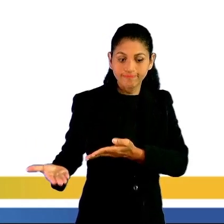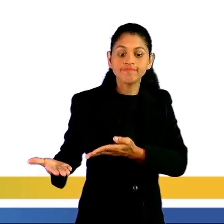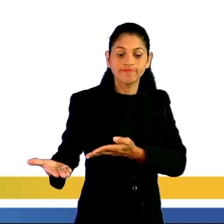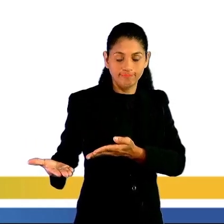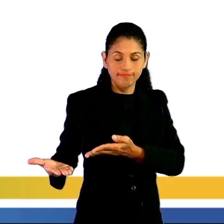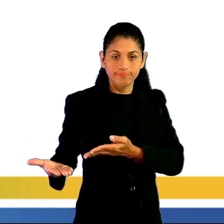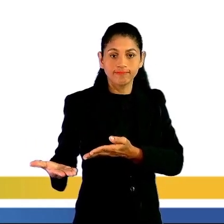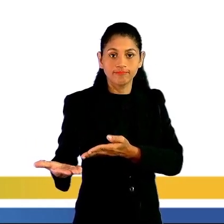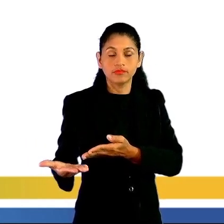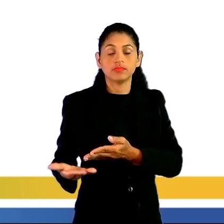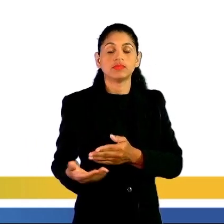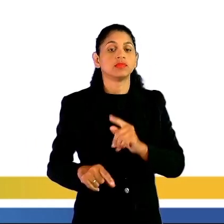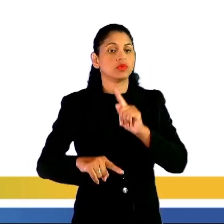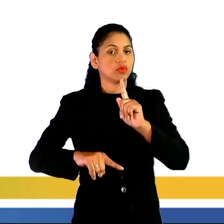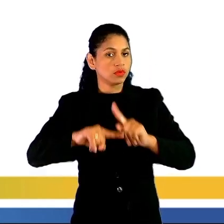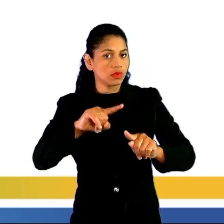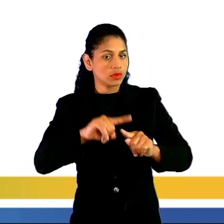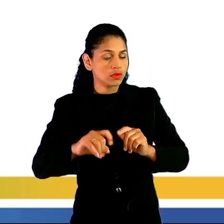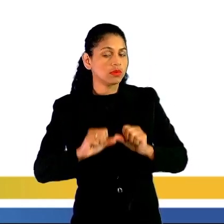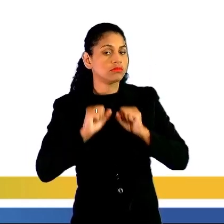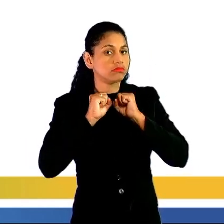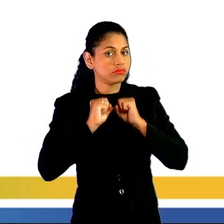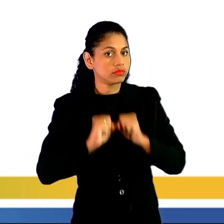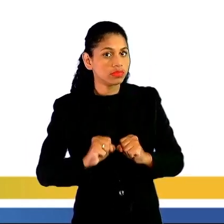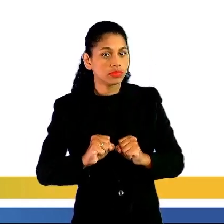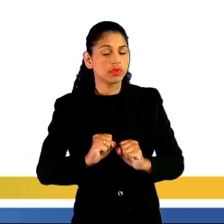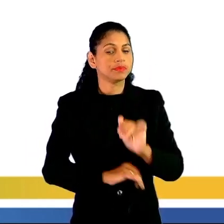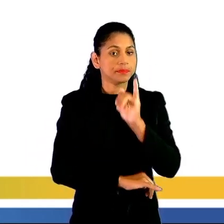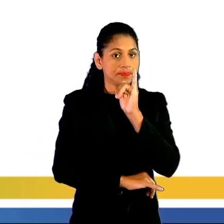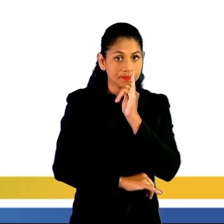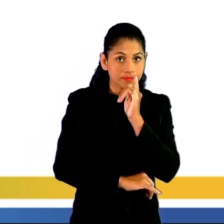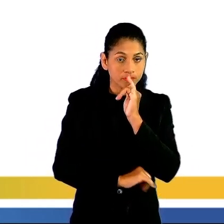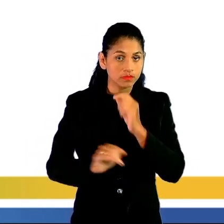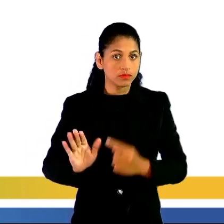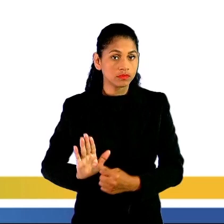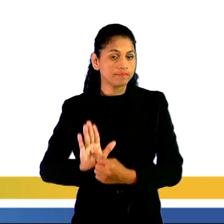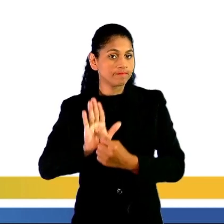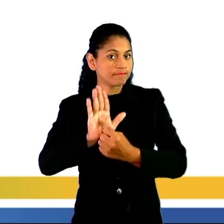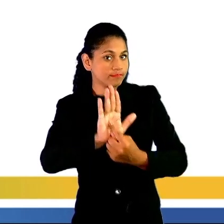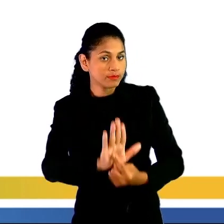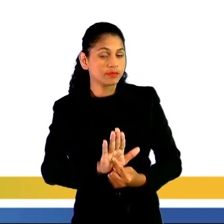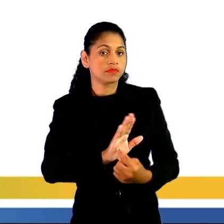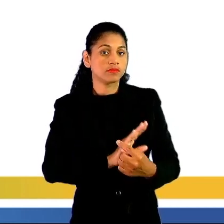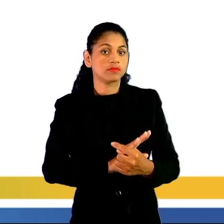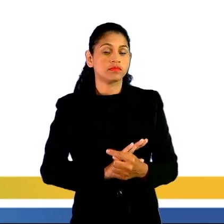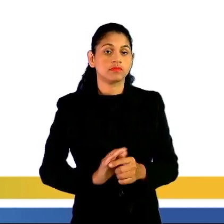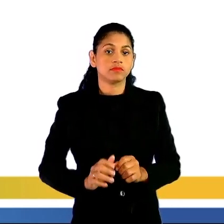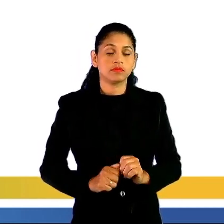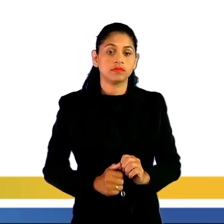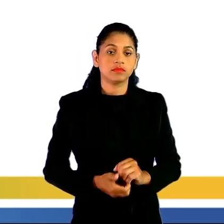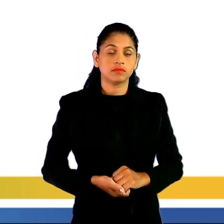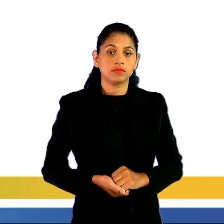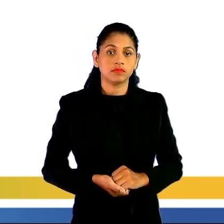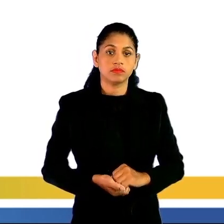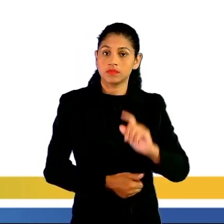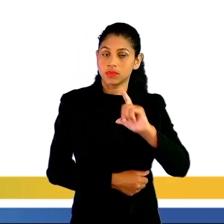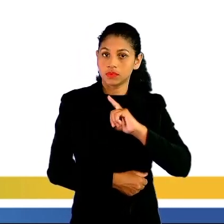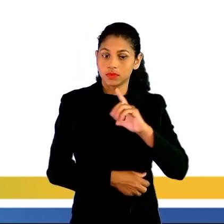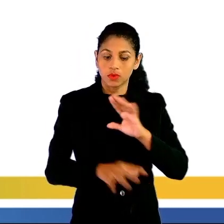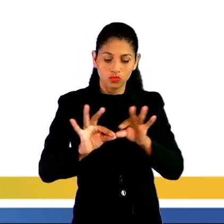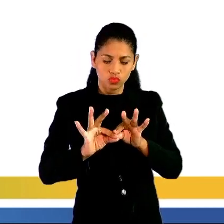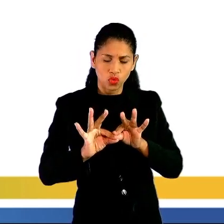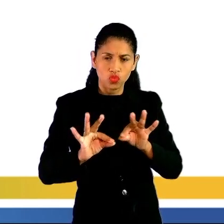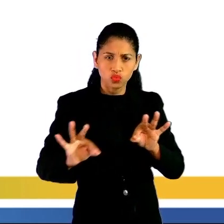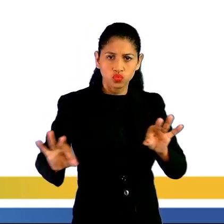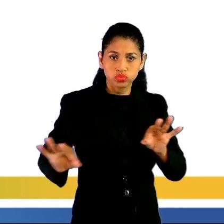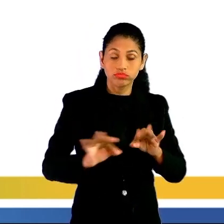instrumentos que podem exemplificar e podem ajudar a nós termos uma medição melhor